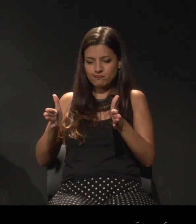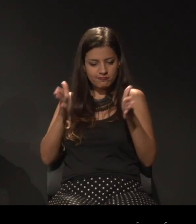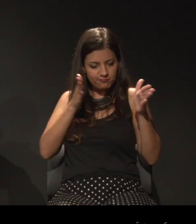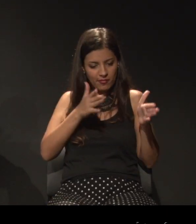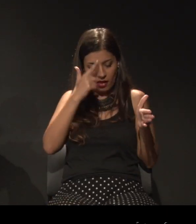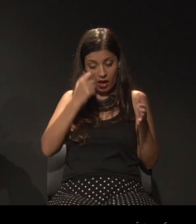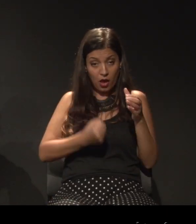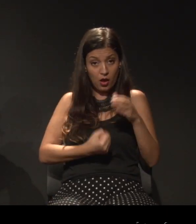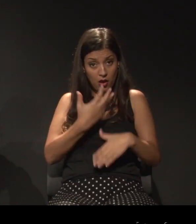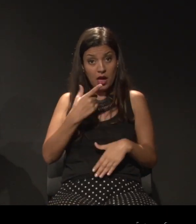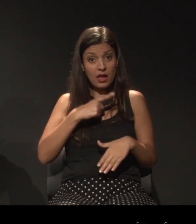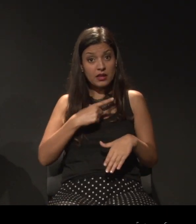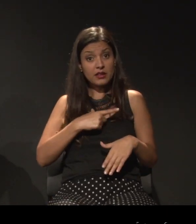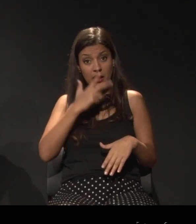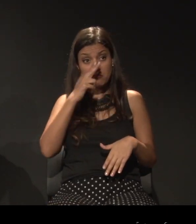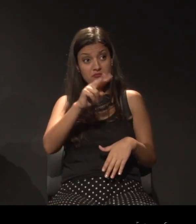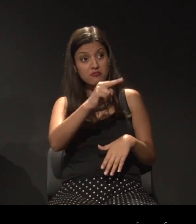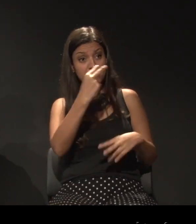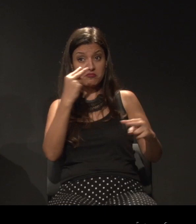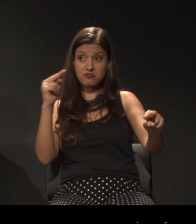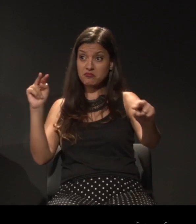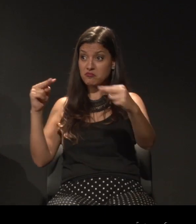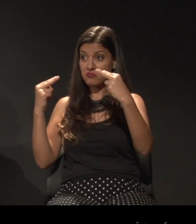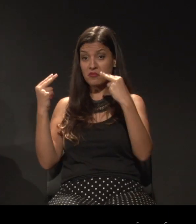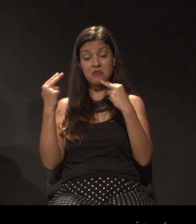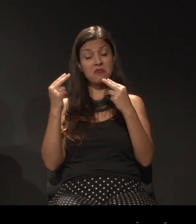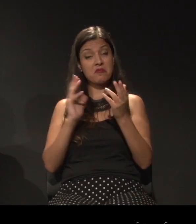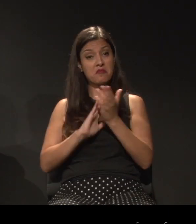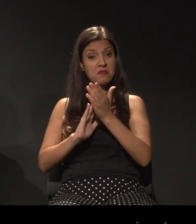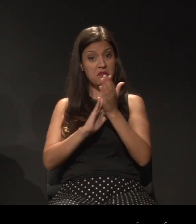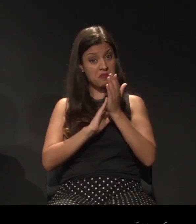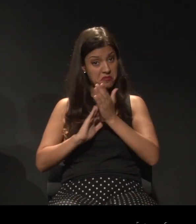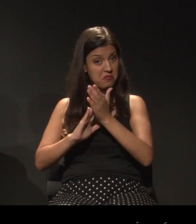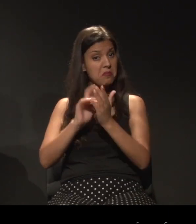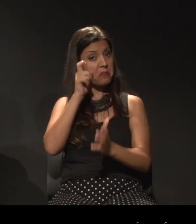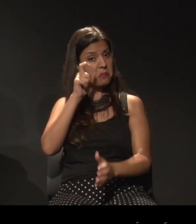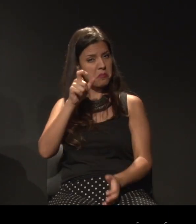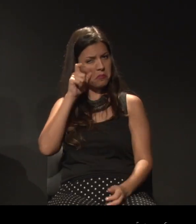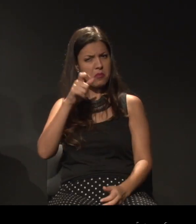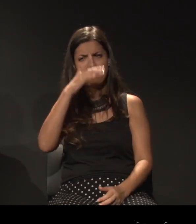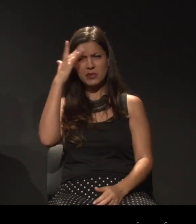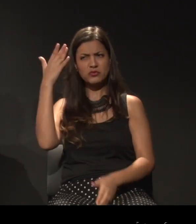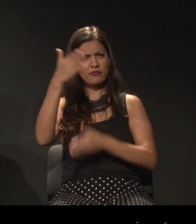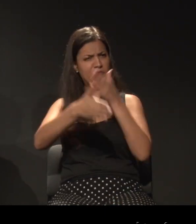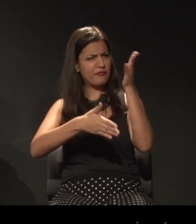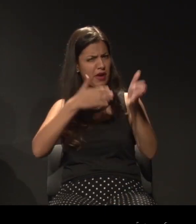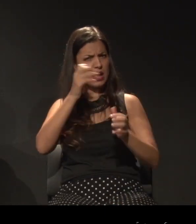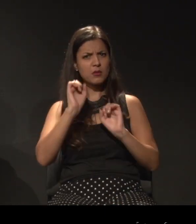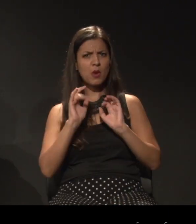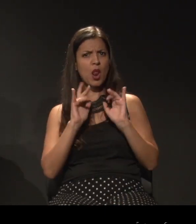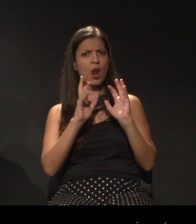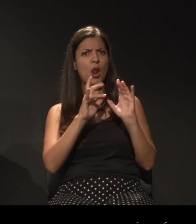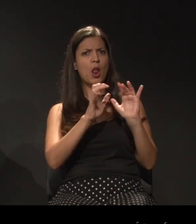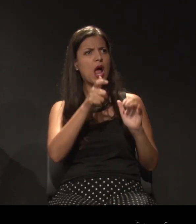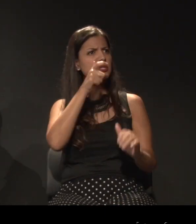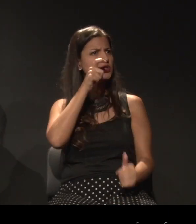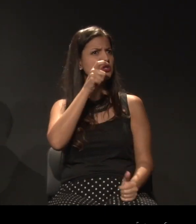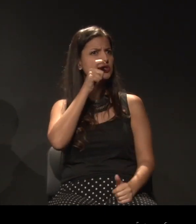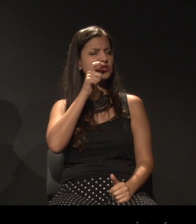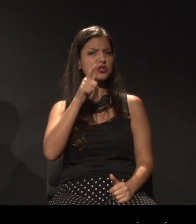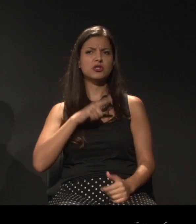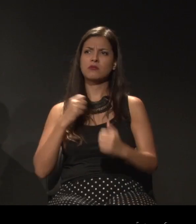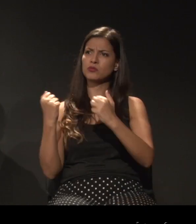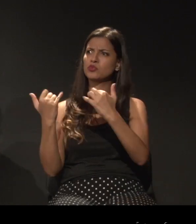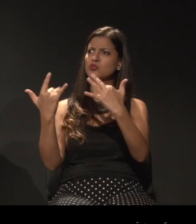interessante. As pessoas vão e assistem, eu tenho muito público, eu tenho um lugar.